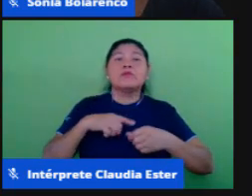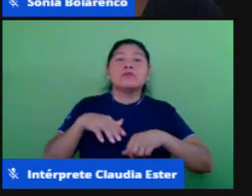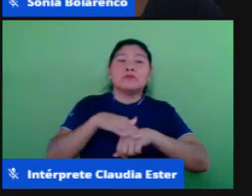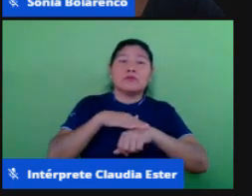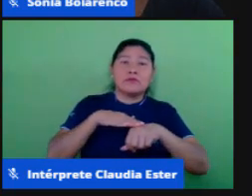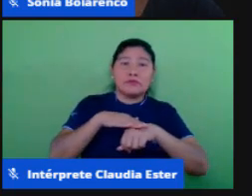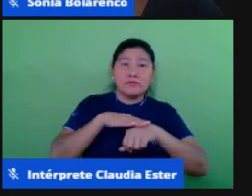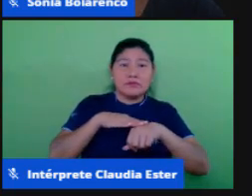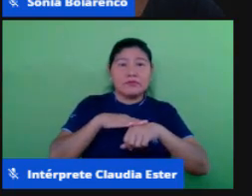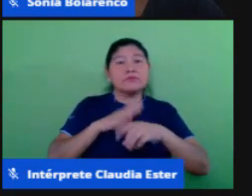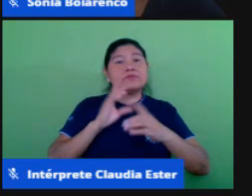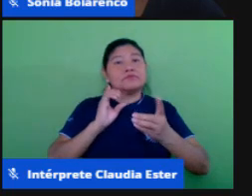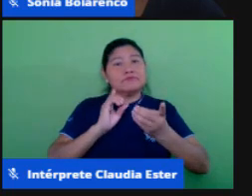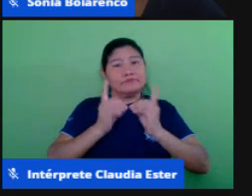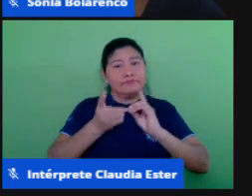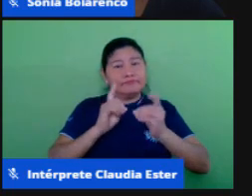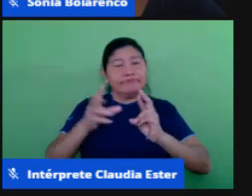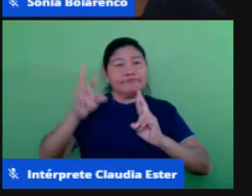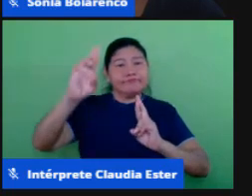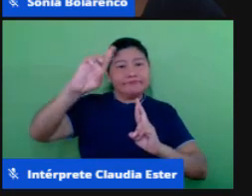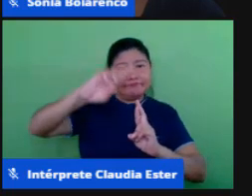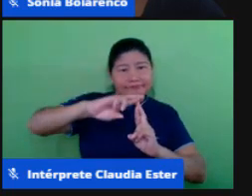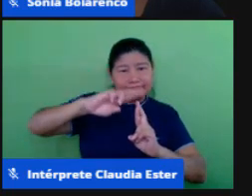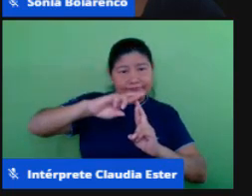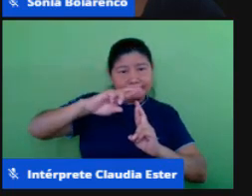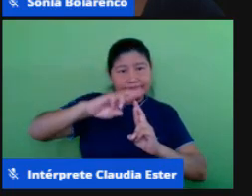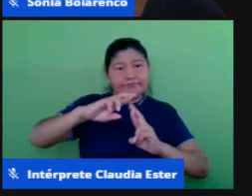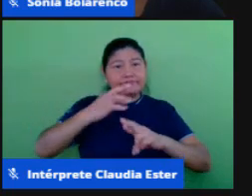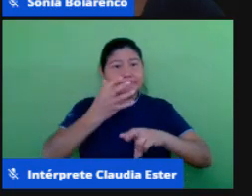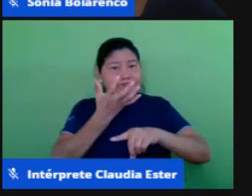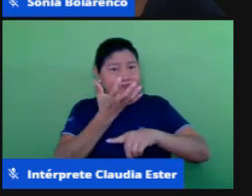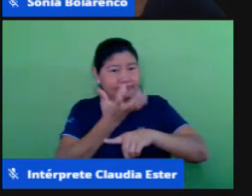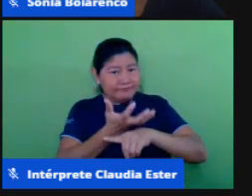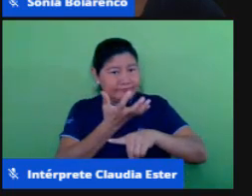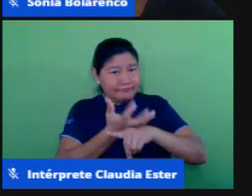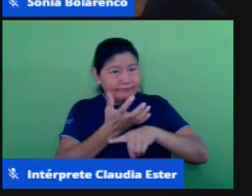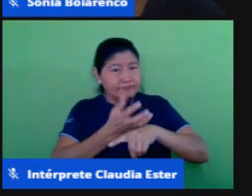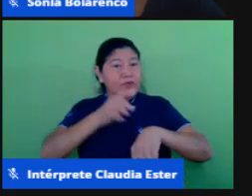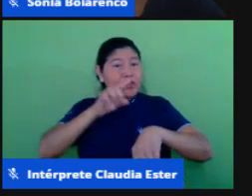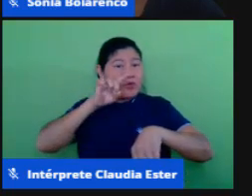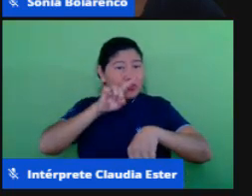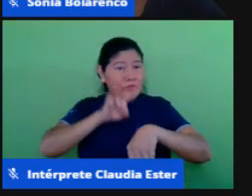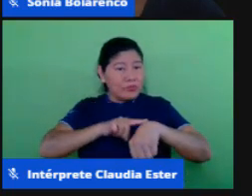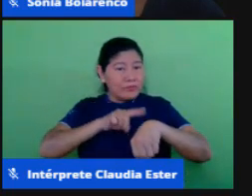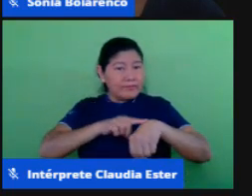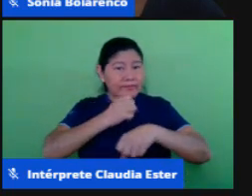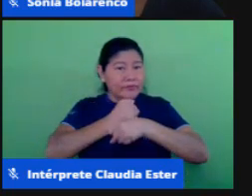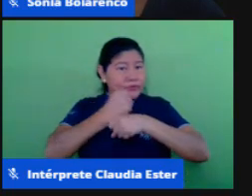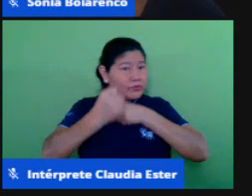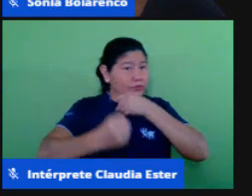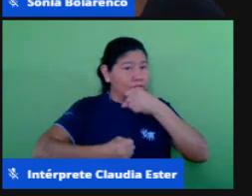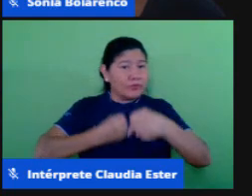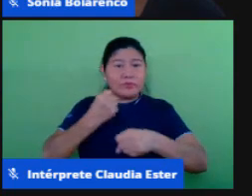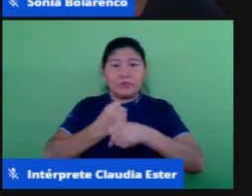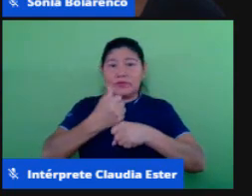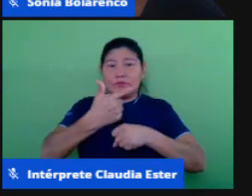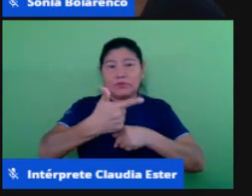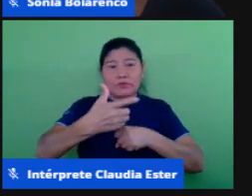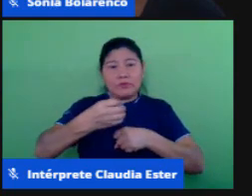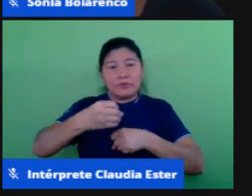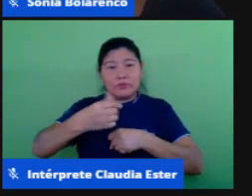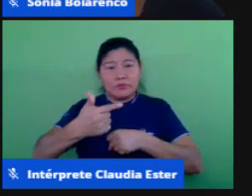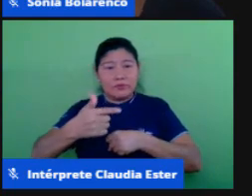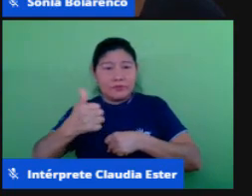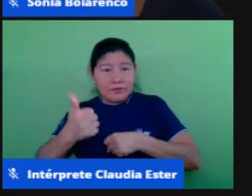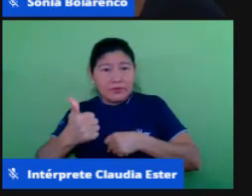referencial curricular circunstancial 2021. e daí estarem